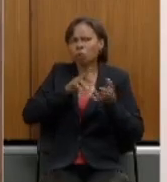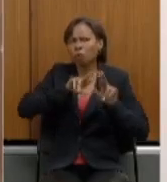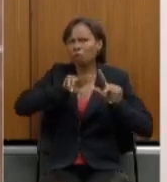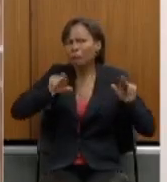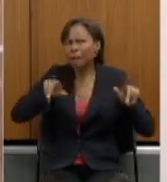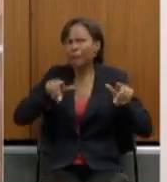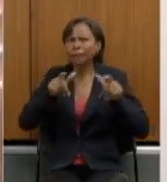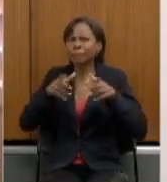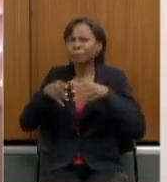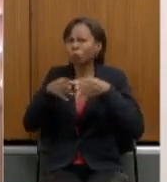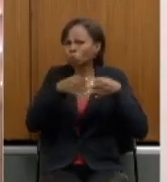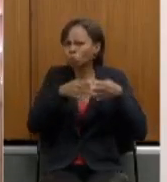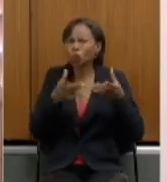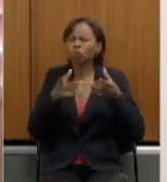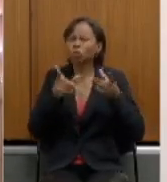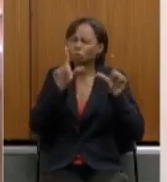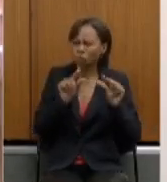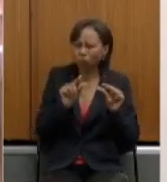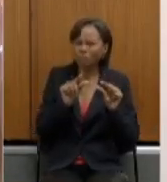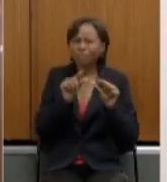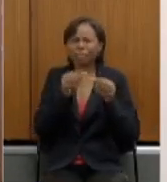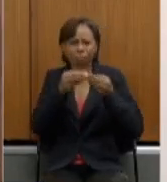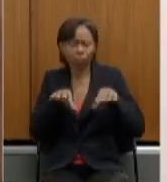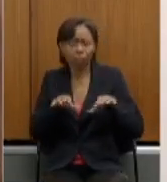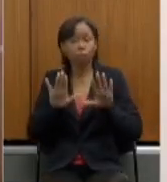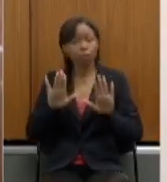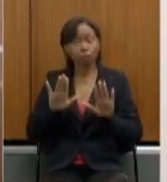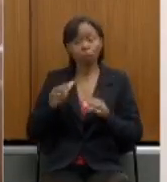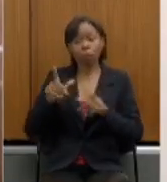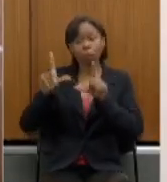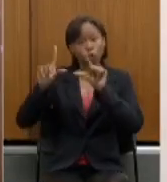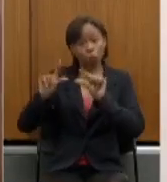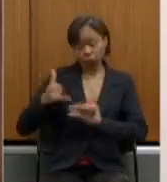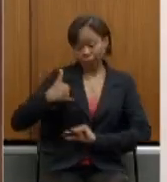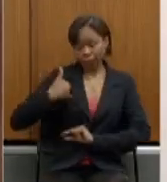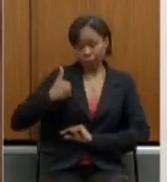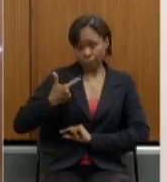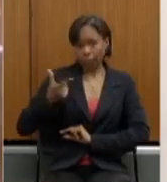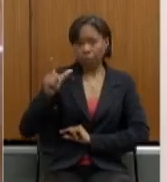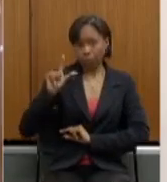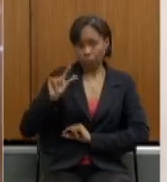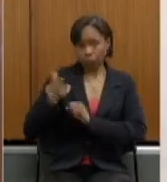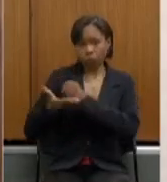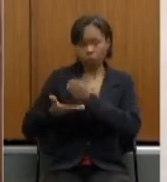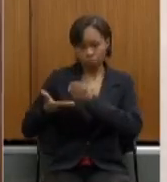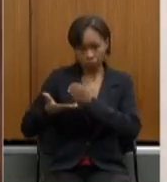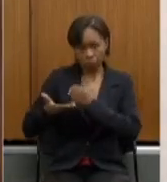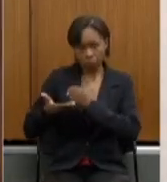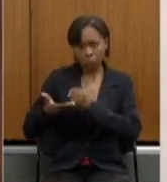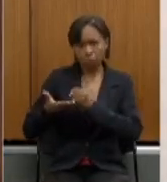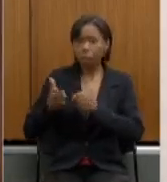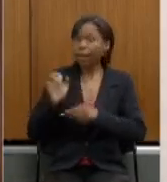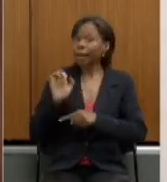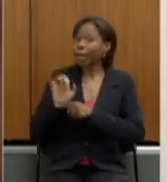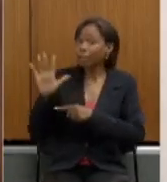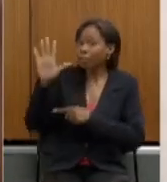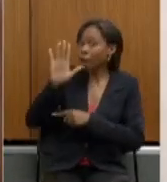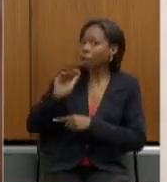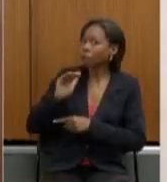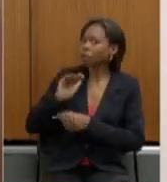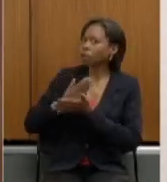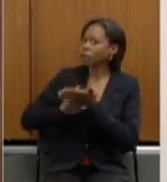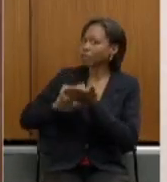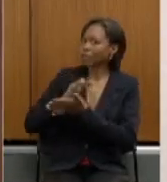enfim fora a idade mínima que nós reduzimos e não até agora nenhum estado reduziu um ano da idade